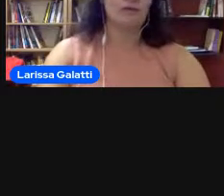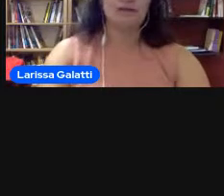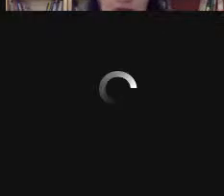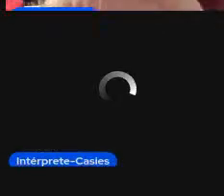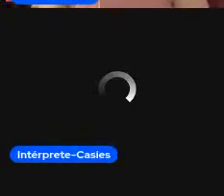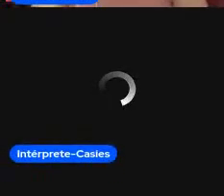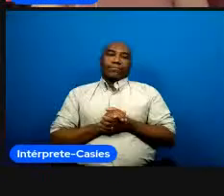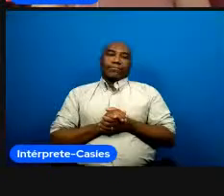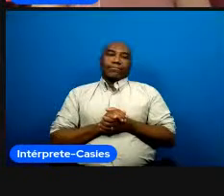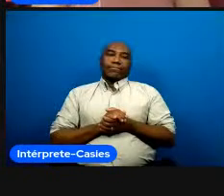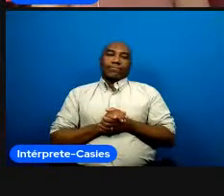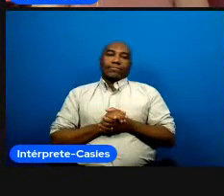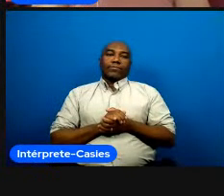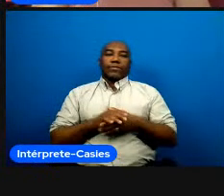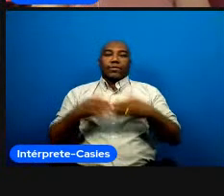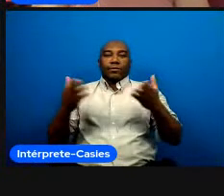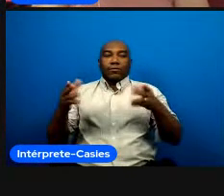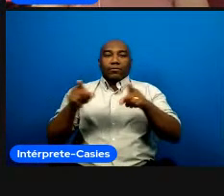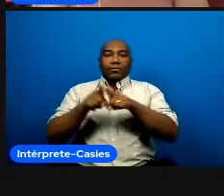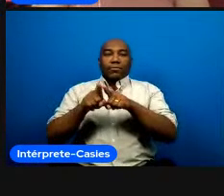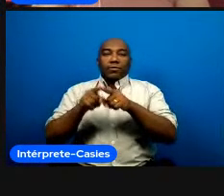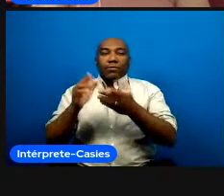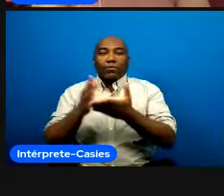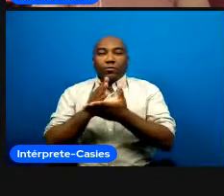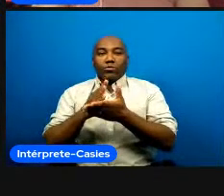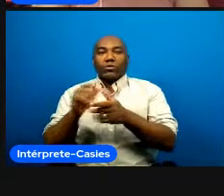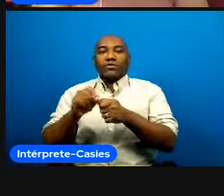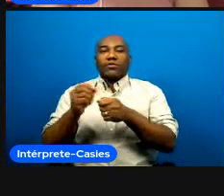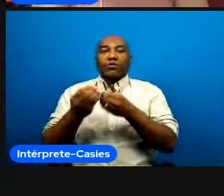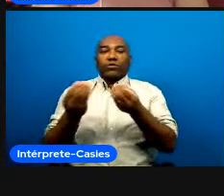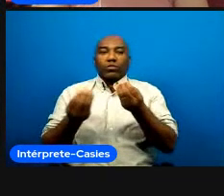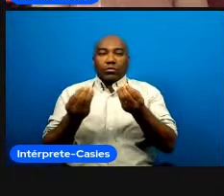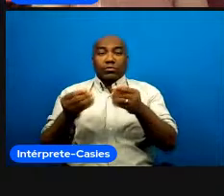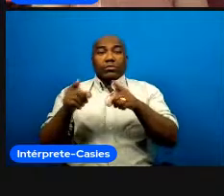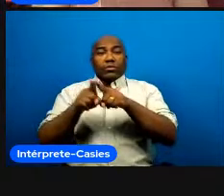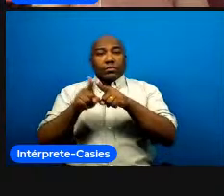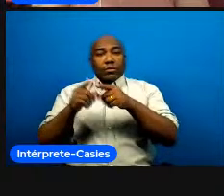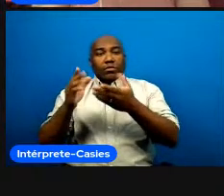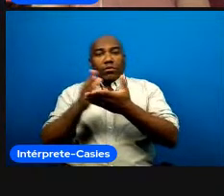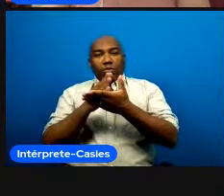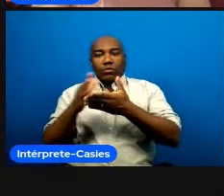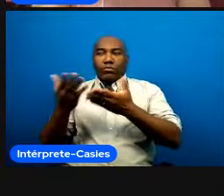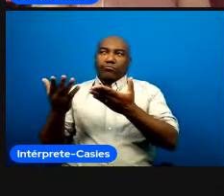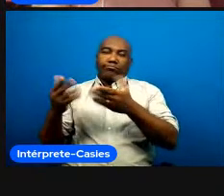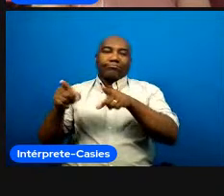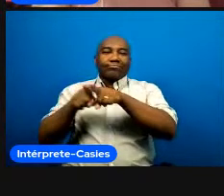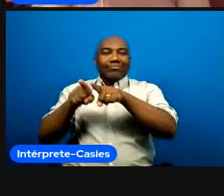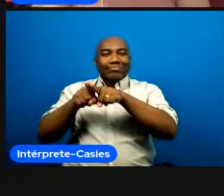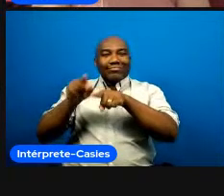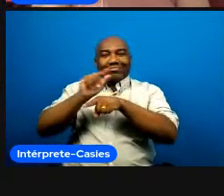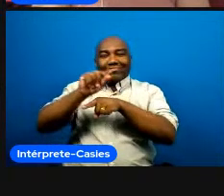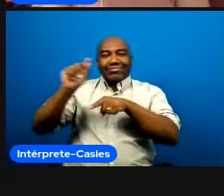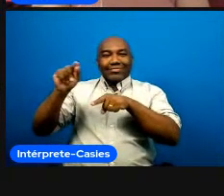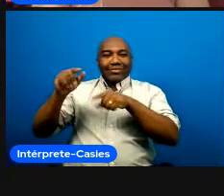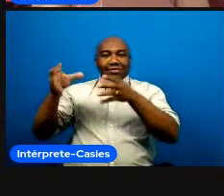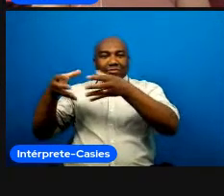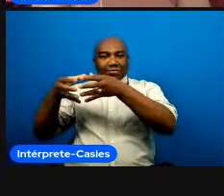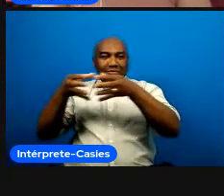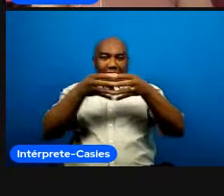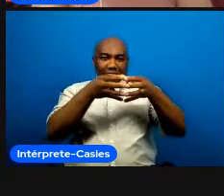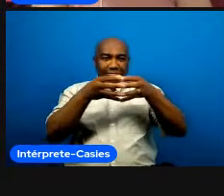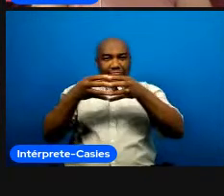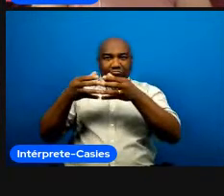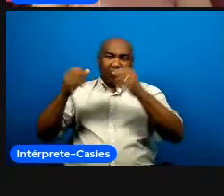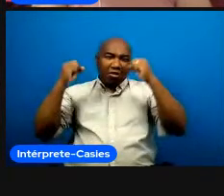ruim roubou é burro aquilo tudo que a gente ouve e reproduz muitas vezes do torcedor e da torcedora de futebol